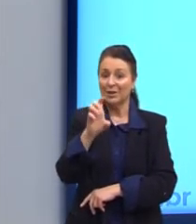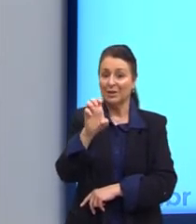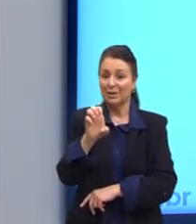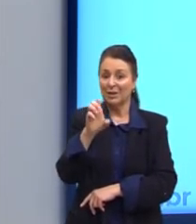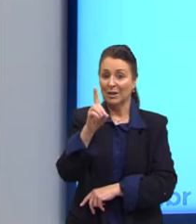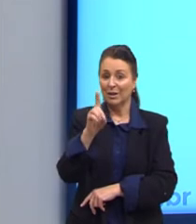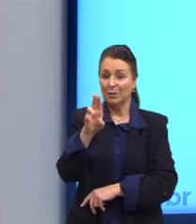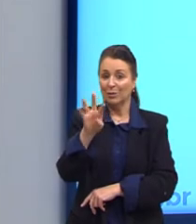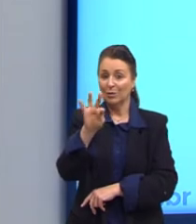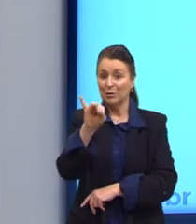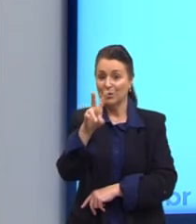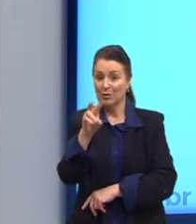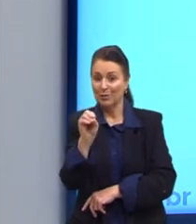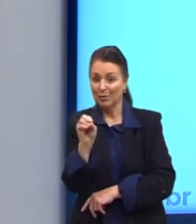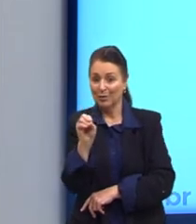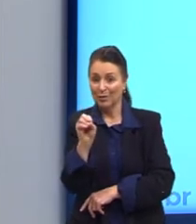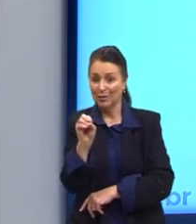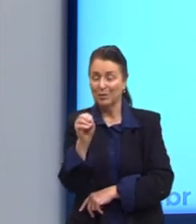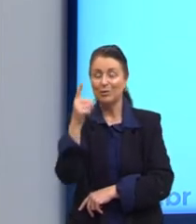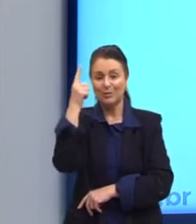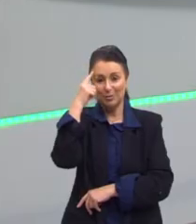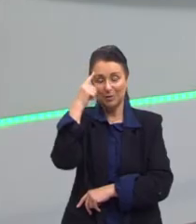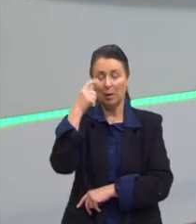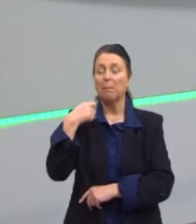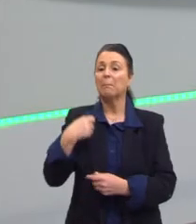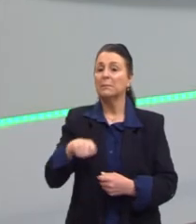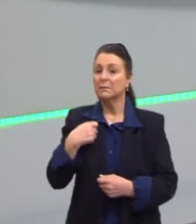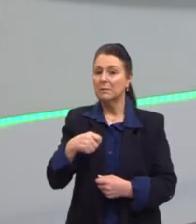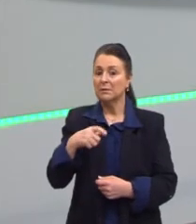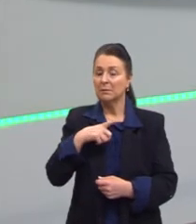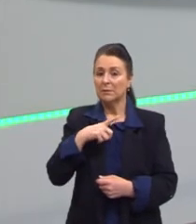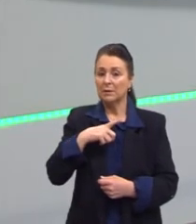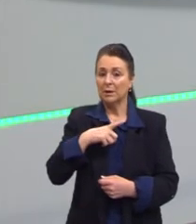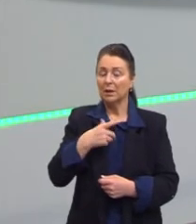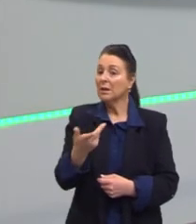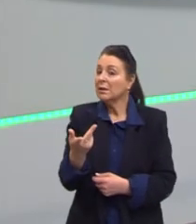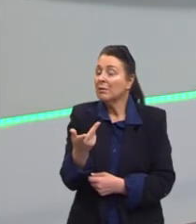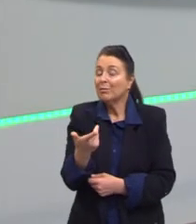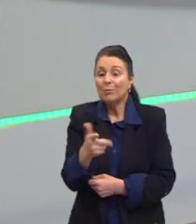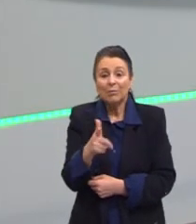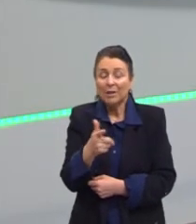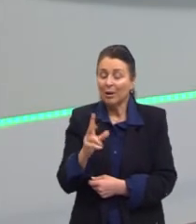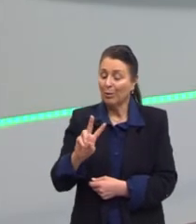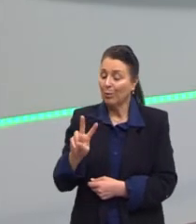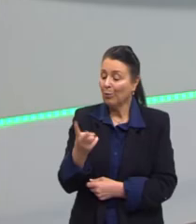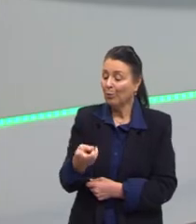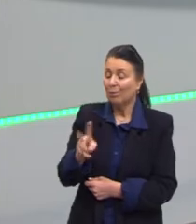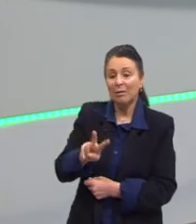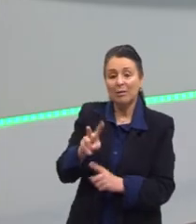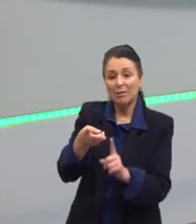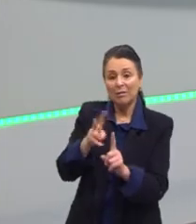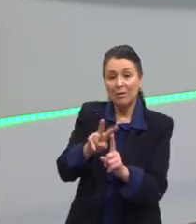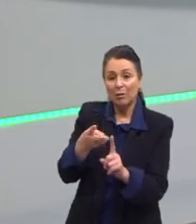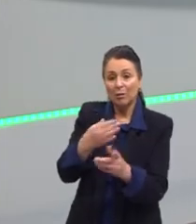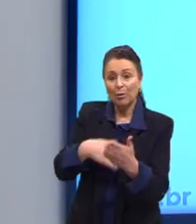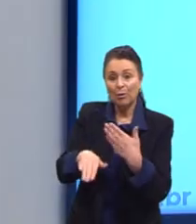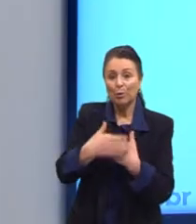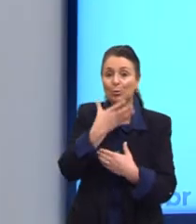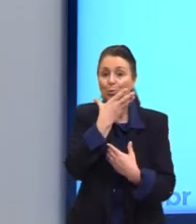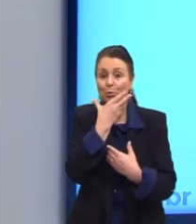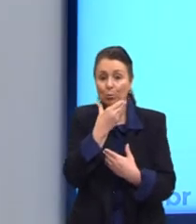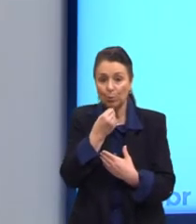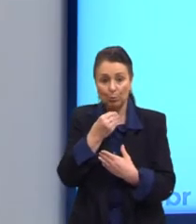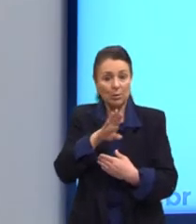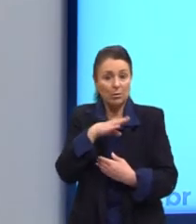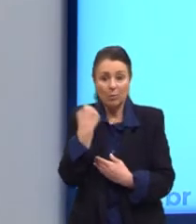sempre naquela necessário e sem contradição. Todos os homens são mortais. Eu já